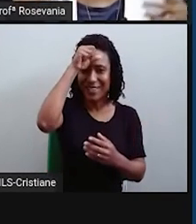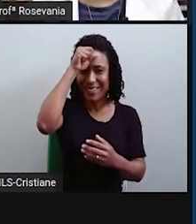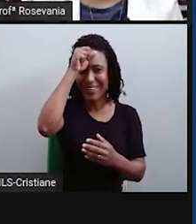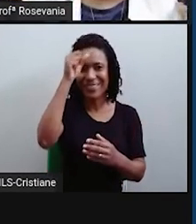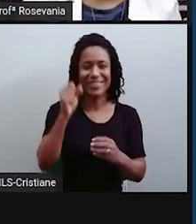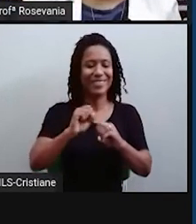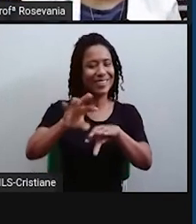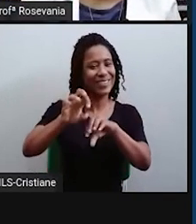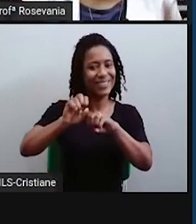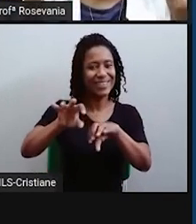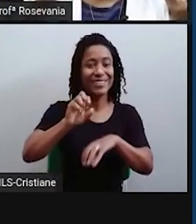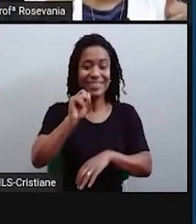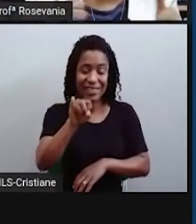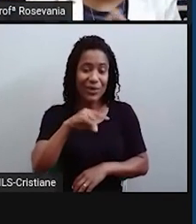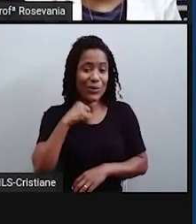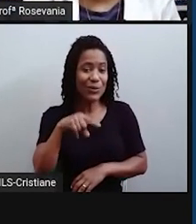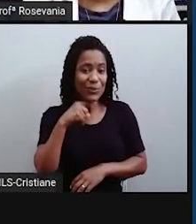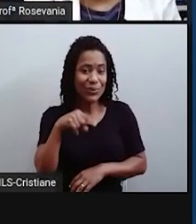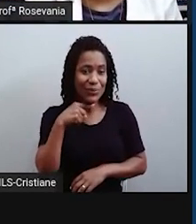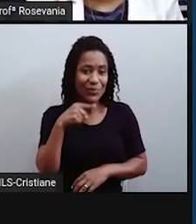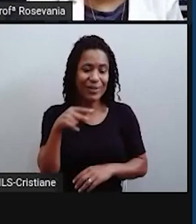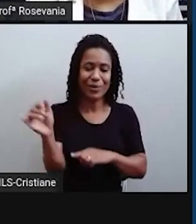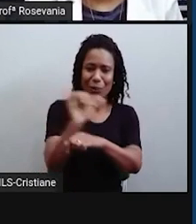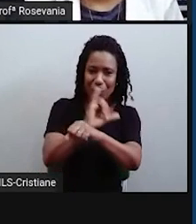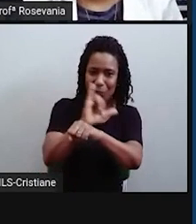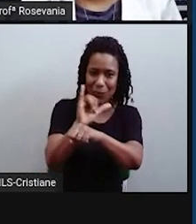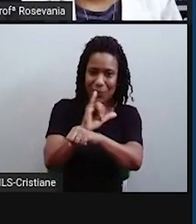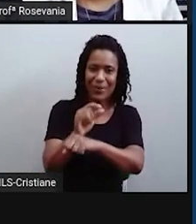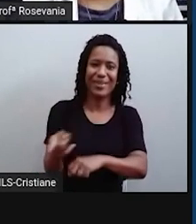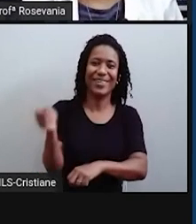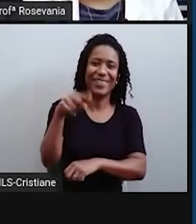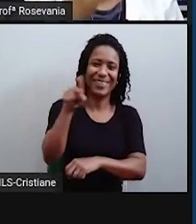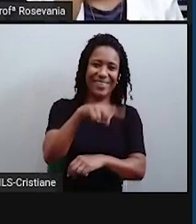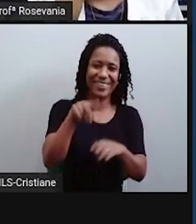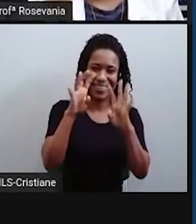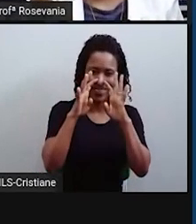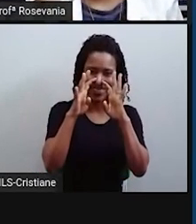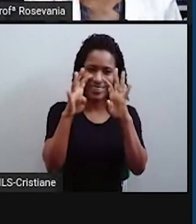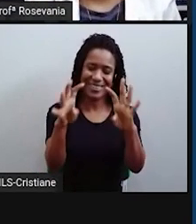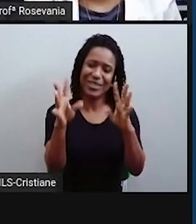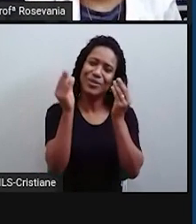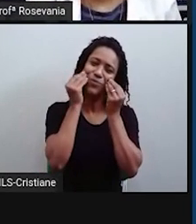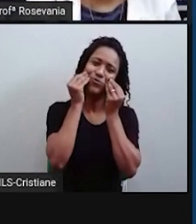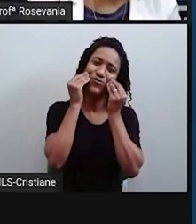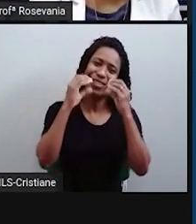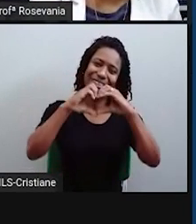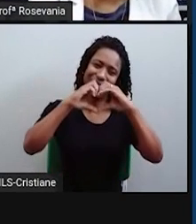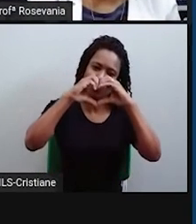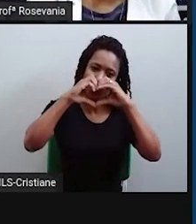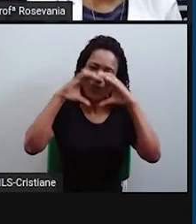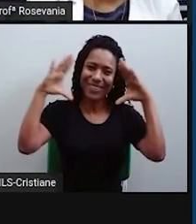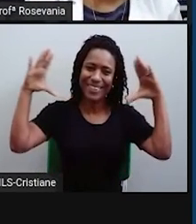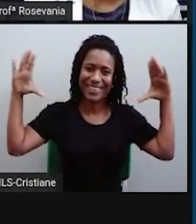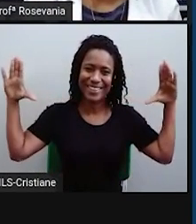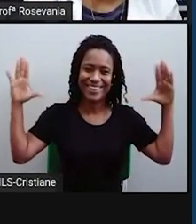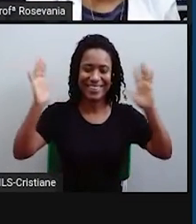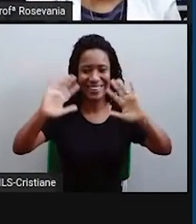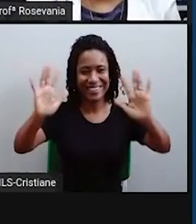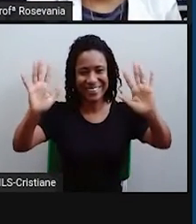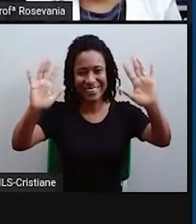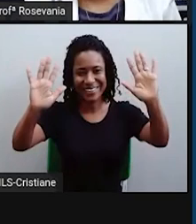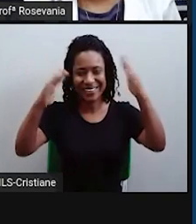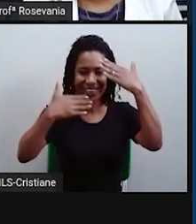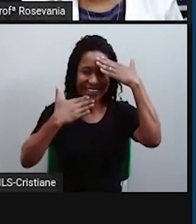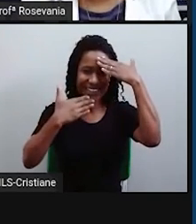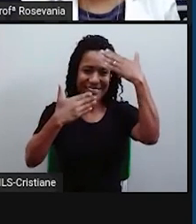hoje. Se ficou qualquer dúvida, corre lá no canal, assiste novamente a aula e um beijo no coração de todos. E obrigado por ter